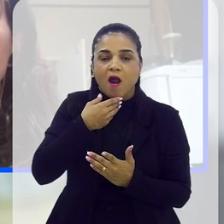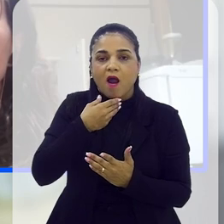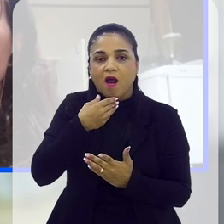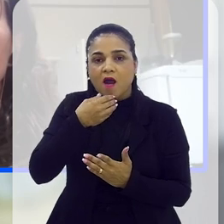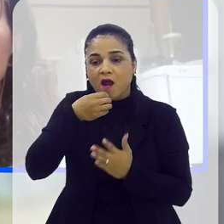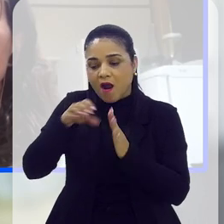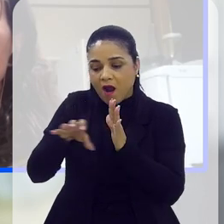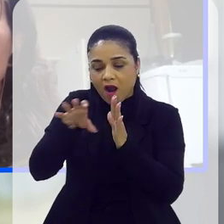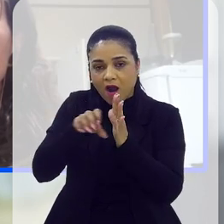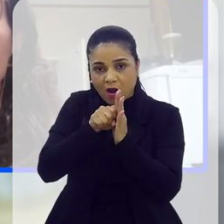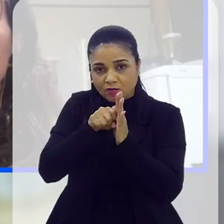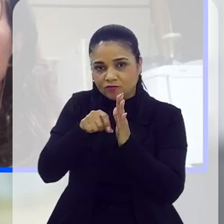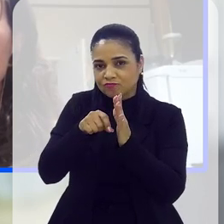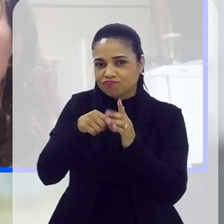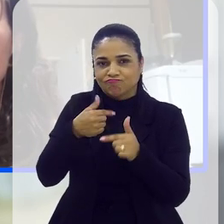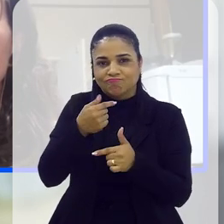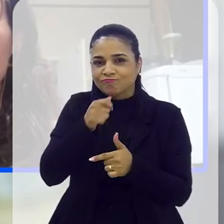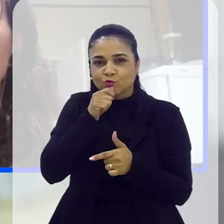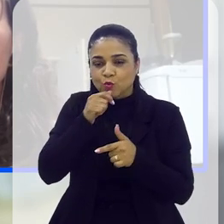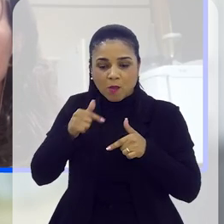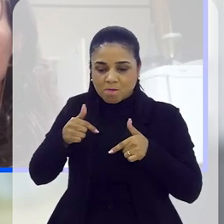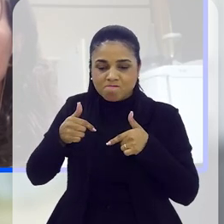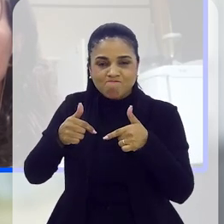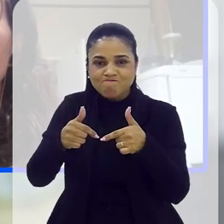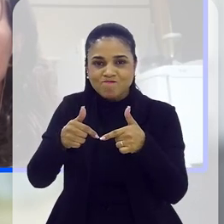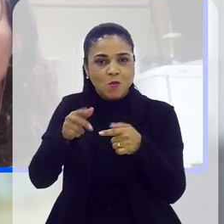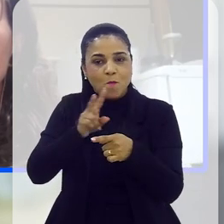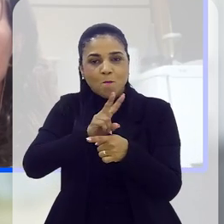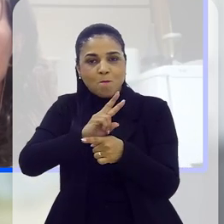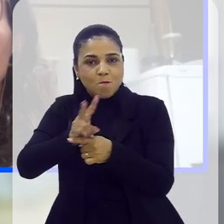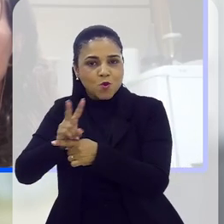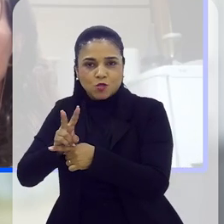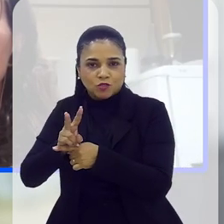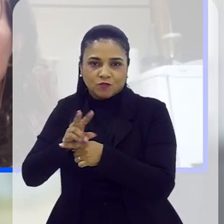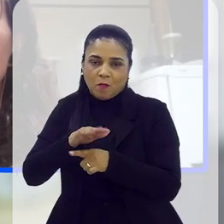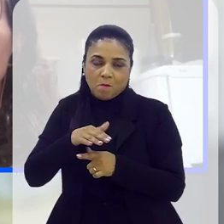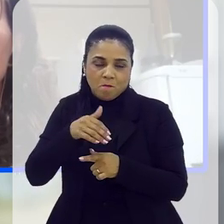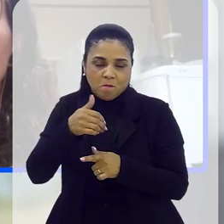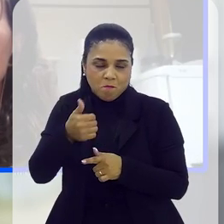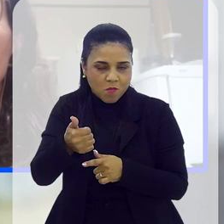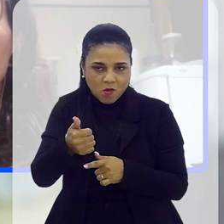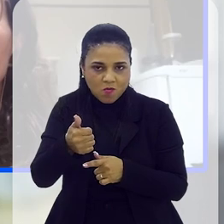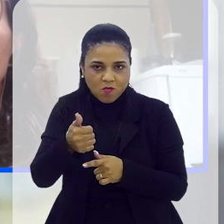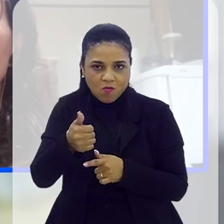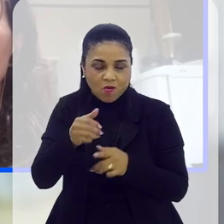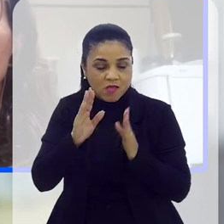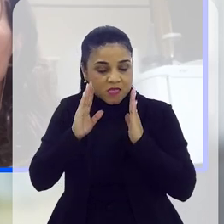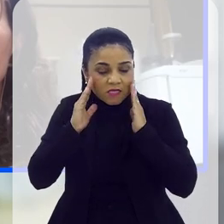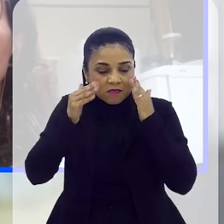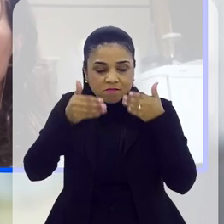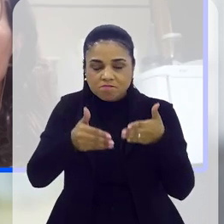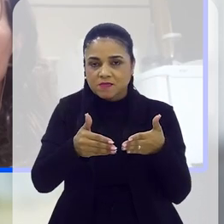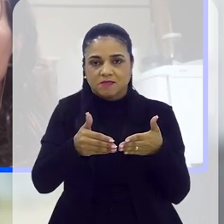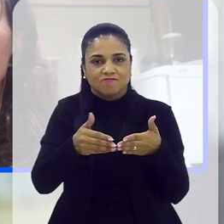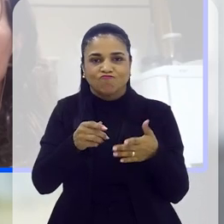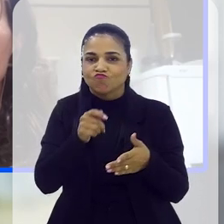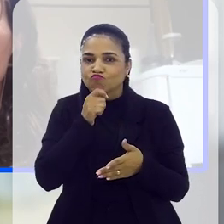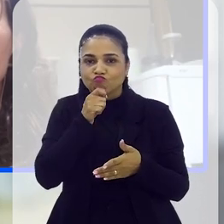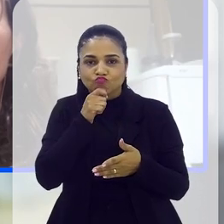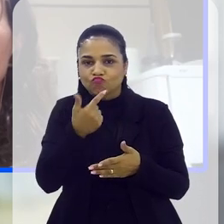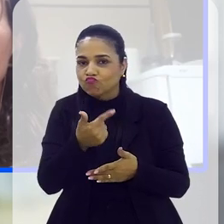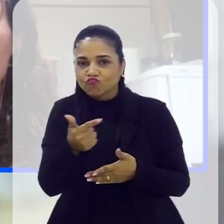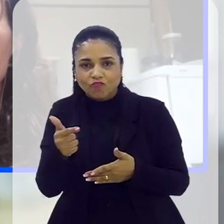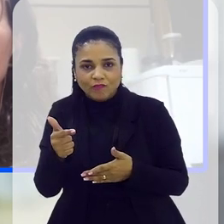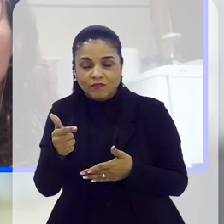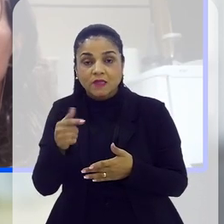há uma medida preventiva, não há uma medida protetiva, melhor dizendo, específica para